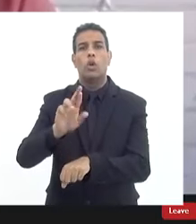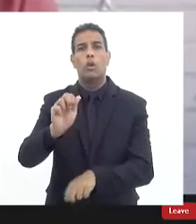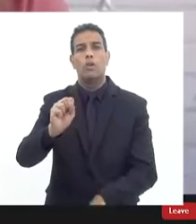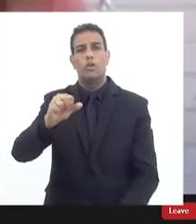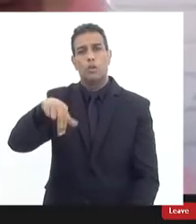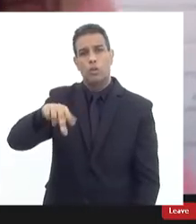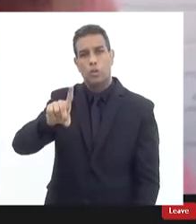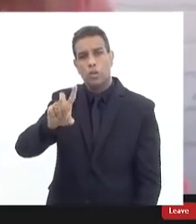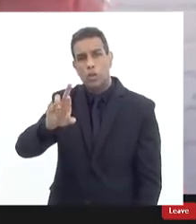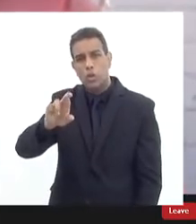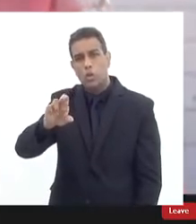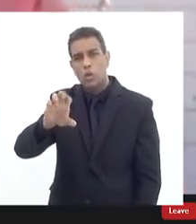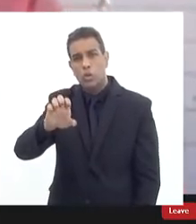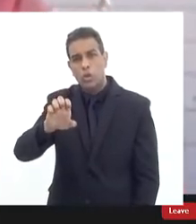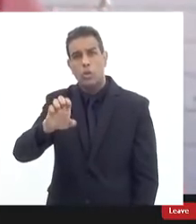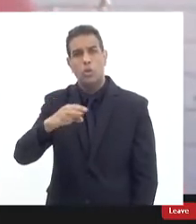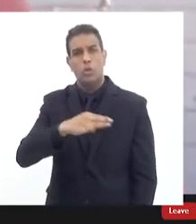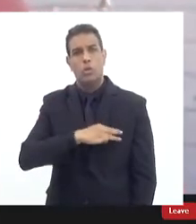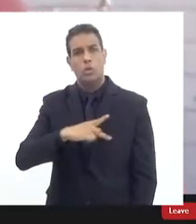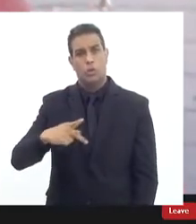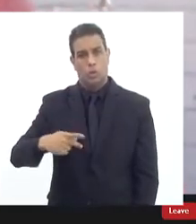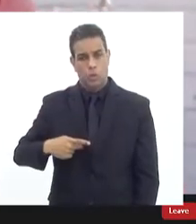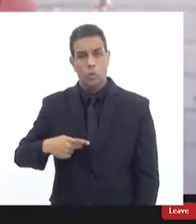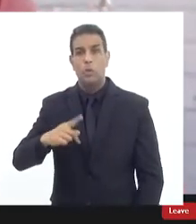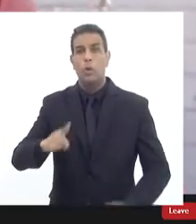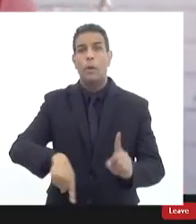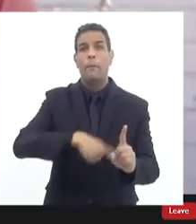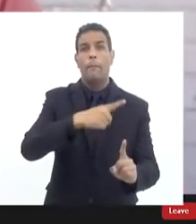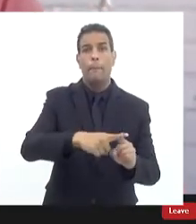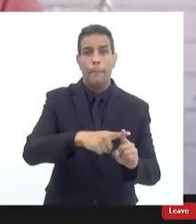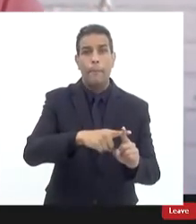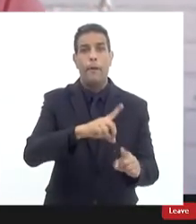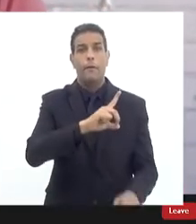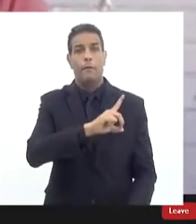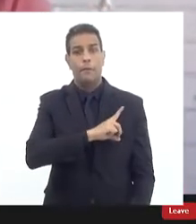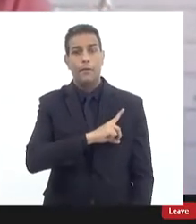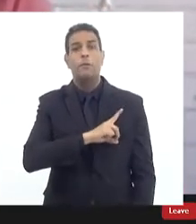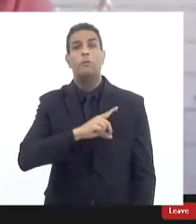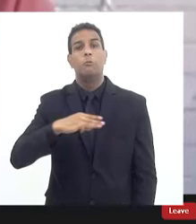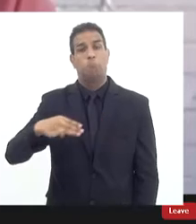convidados de hoje que eram o Ministério Público e a Defensoria Pública se encerram